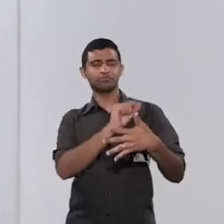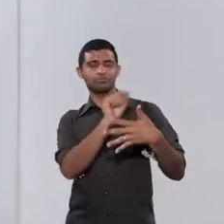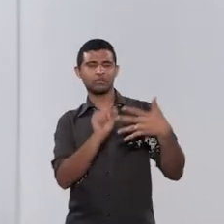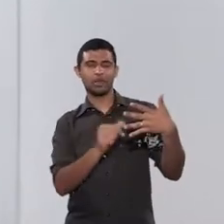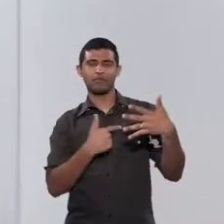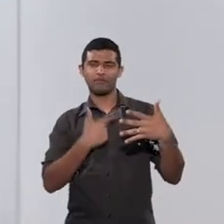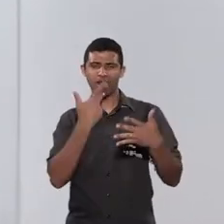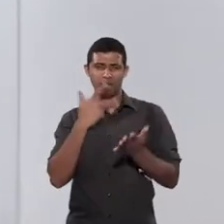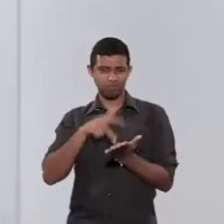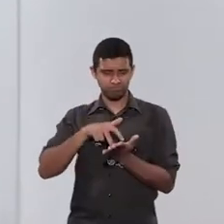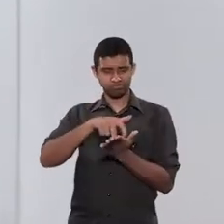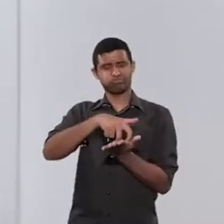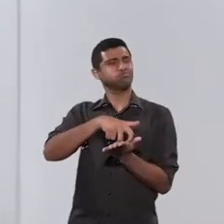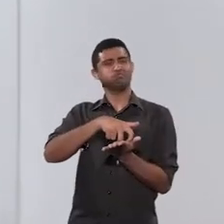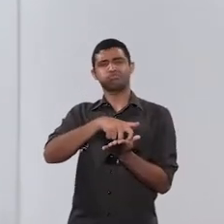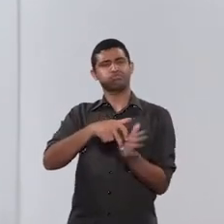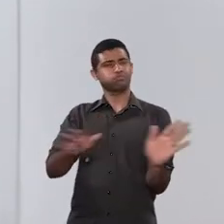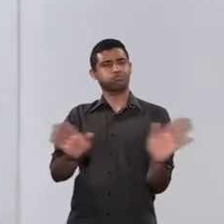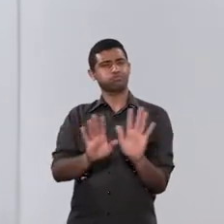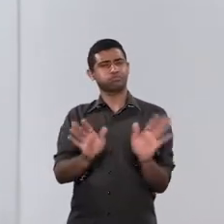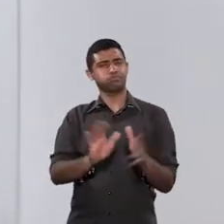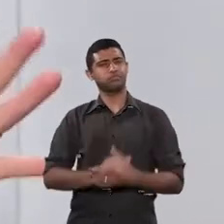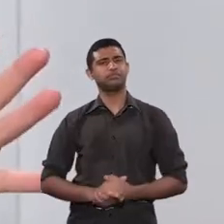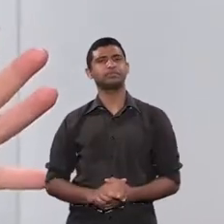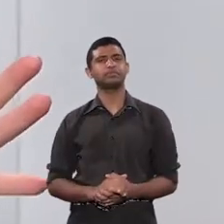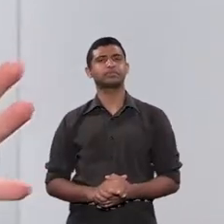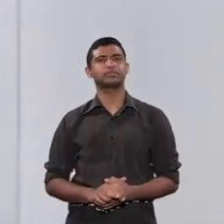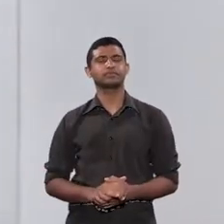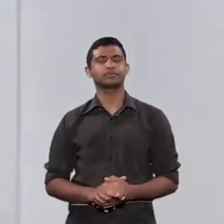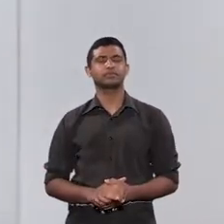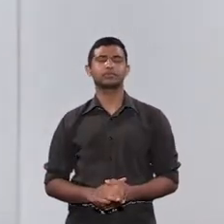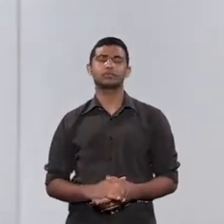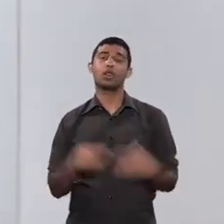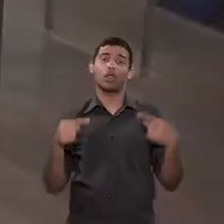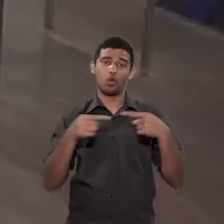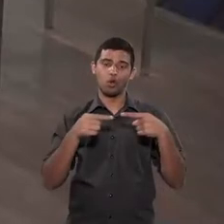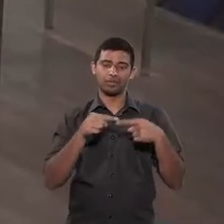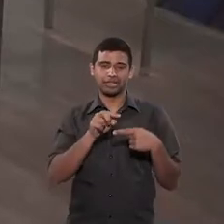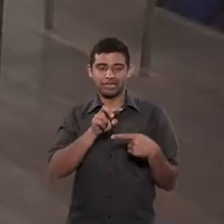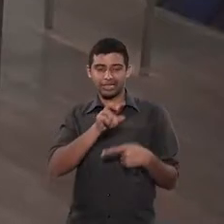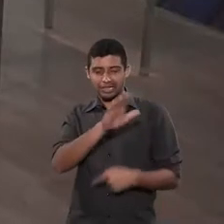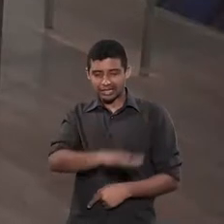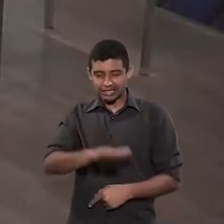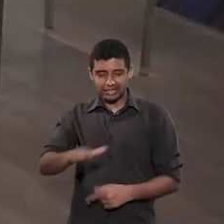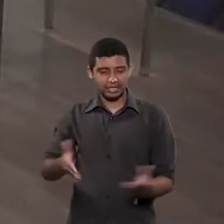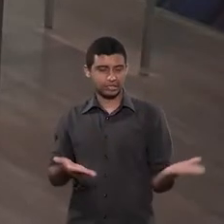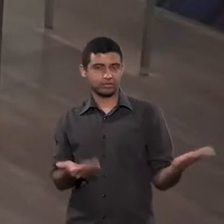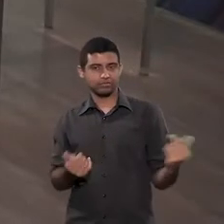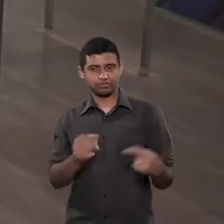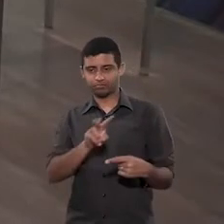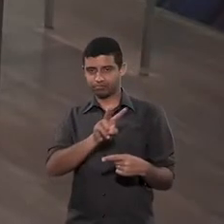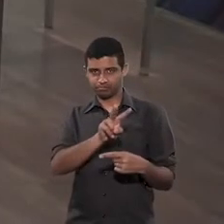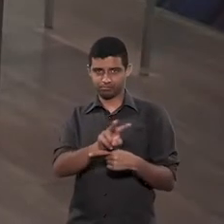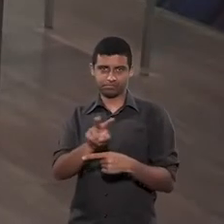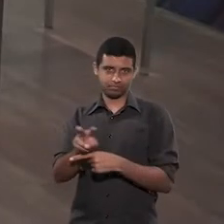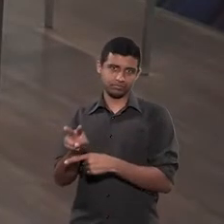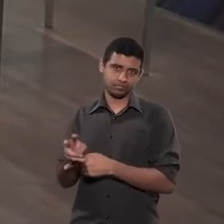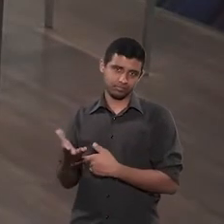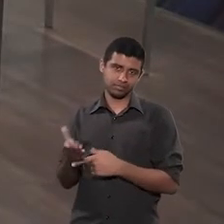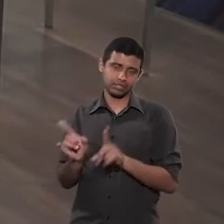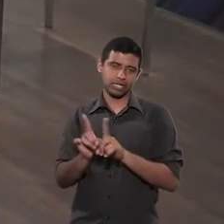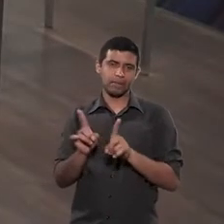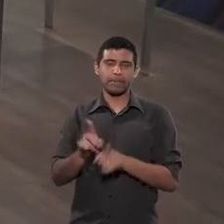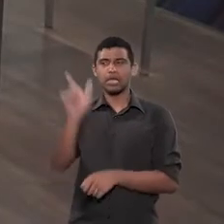e eu não diria punitivas, porque eu acho que não é punitivo, seriam proteção à criança e a esse